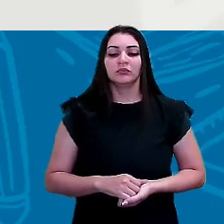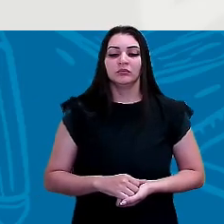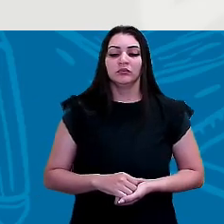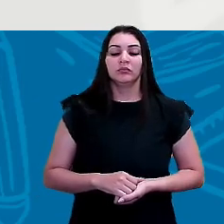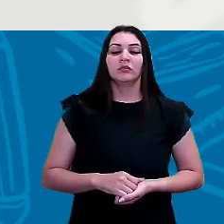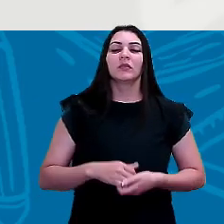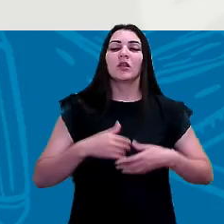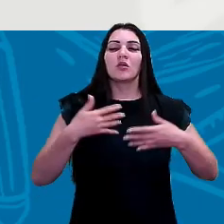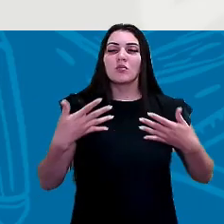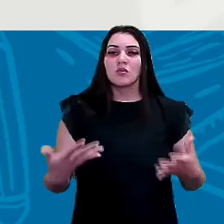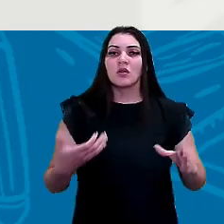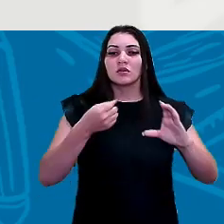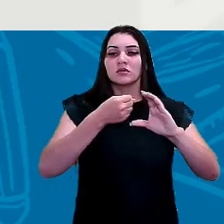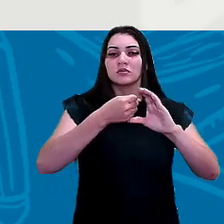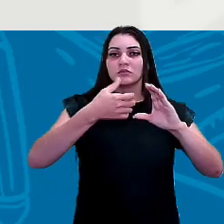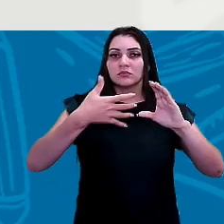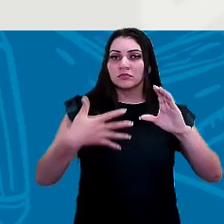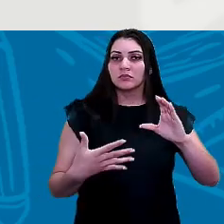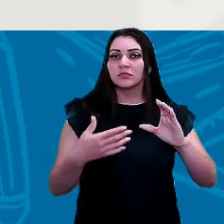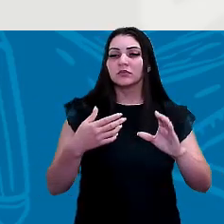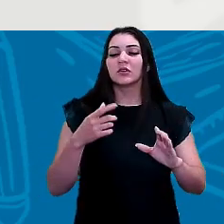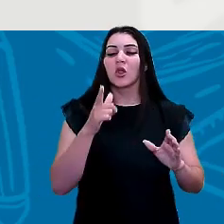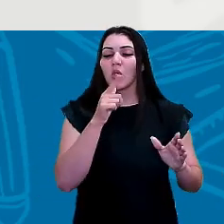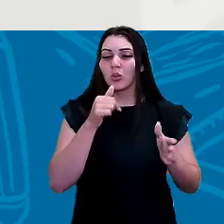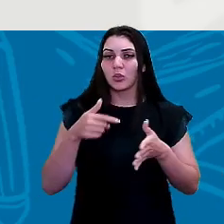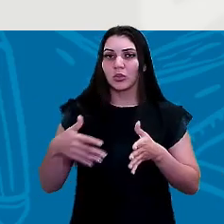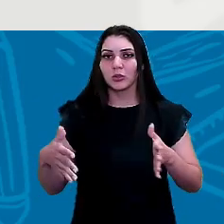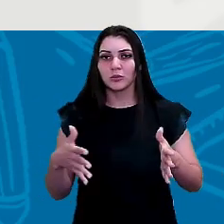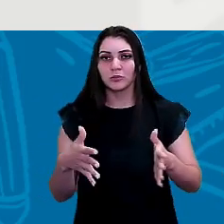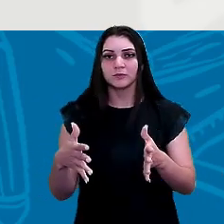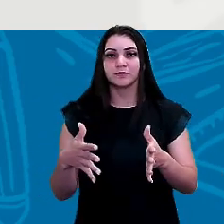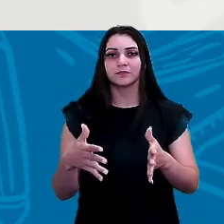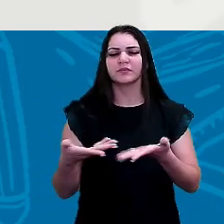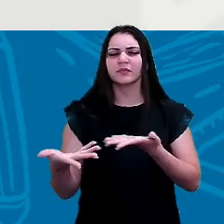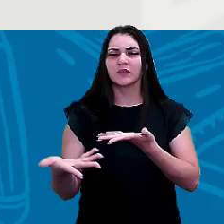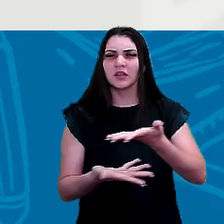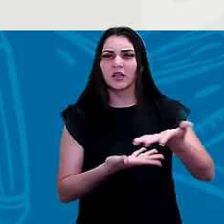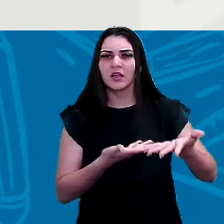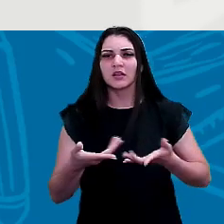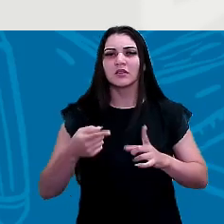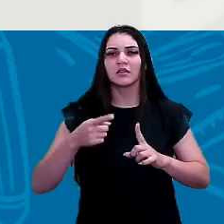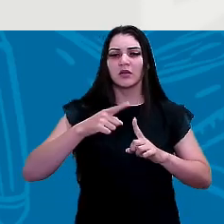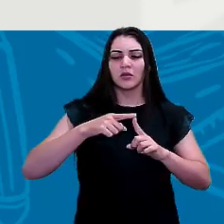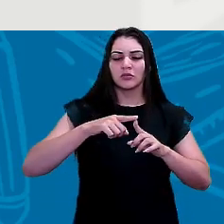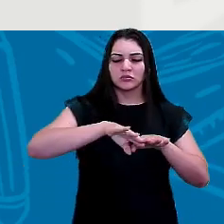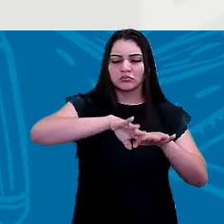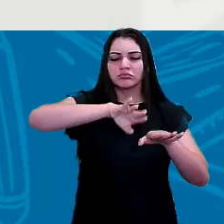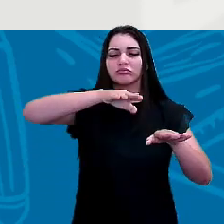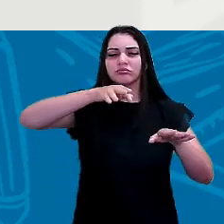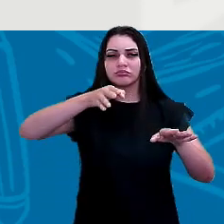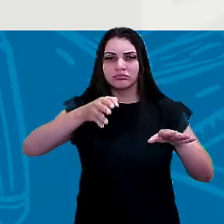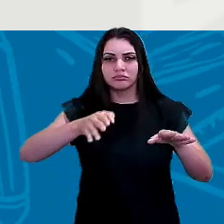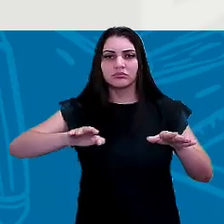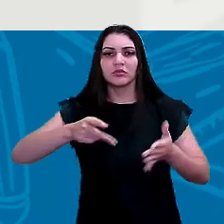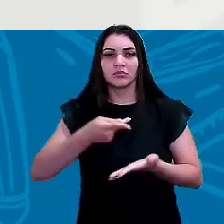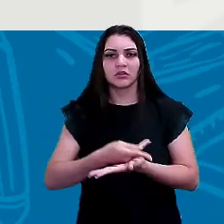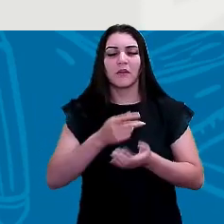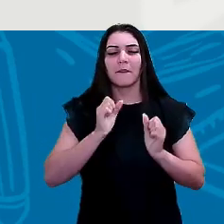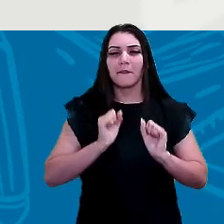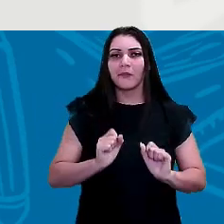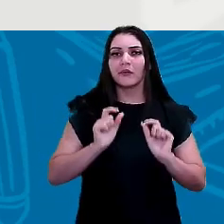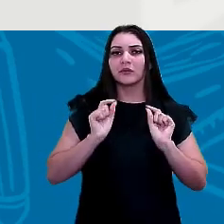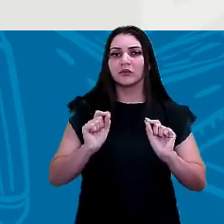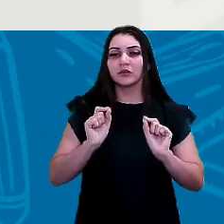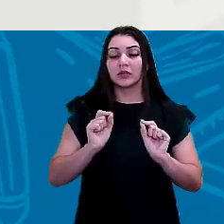quais são as características dos rios é... relação ao tipo de relevo que percorrem eles podem ser